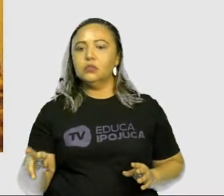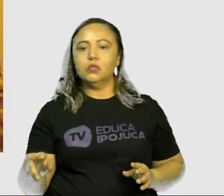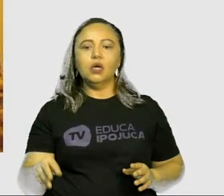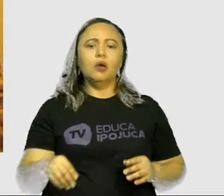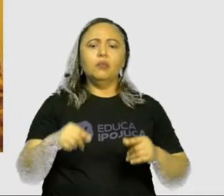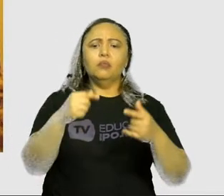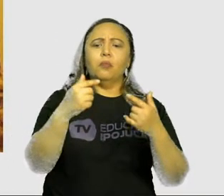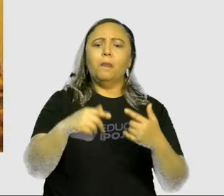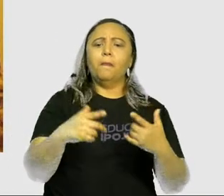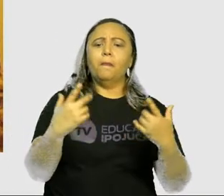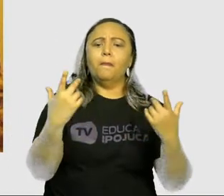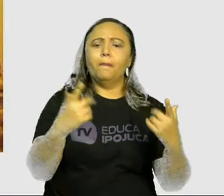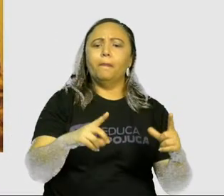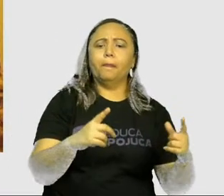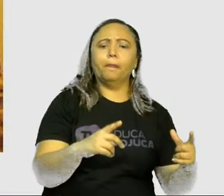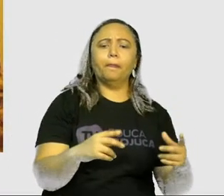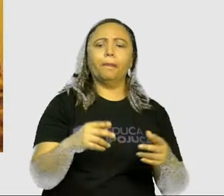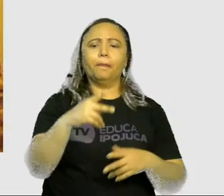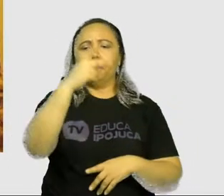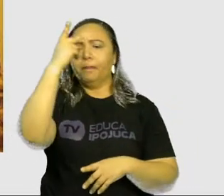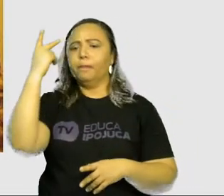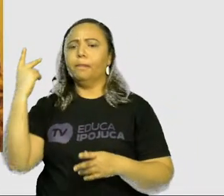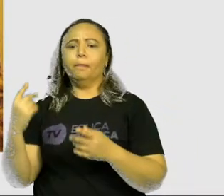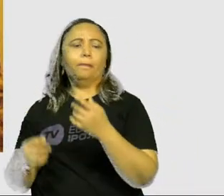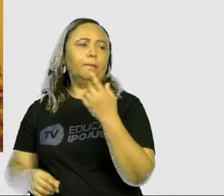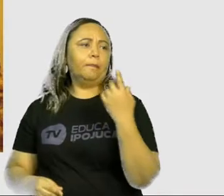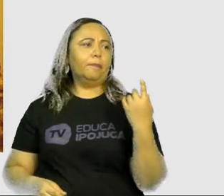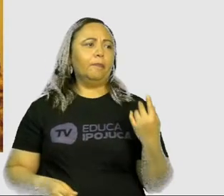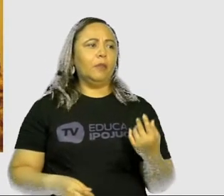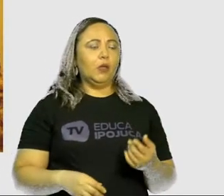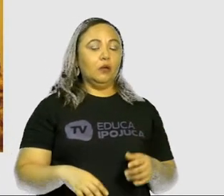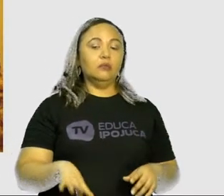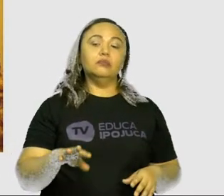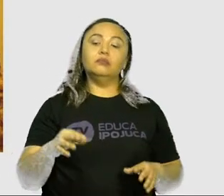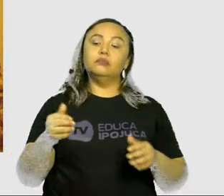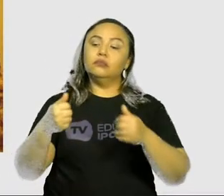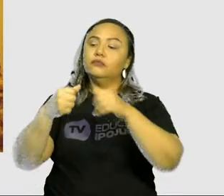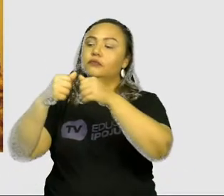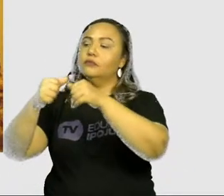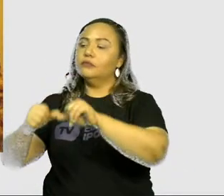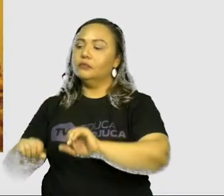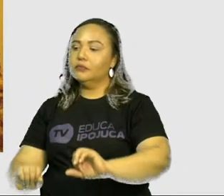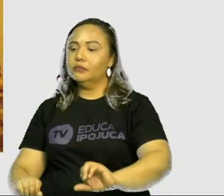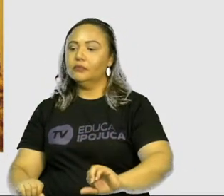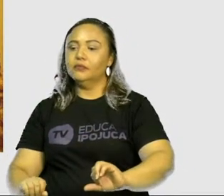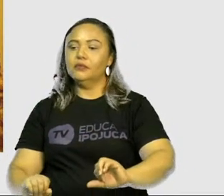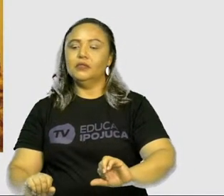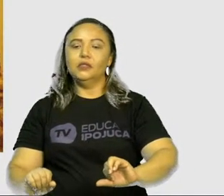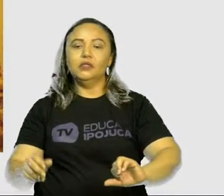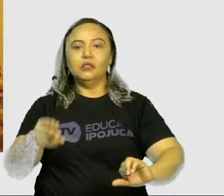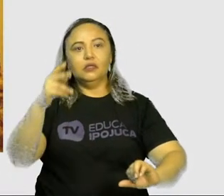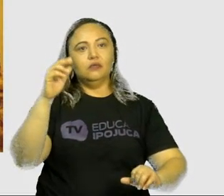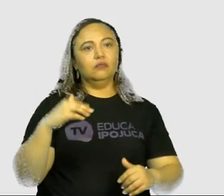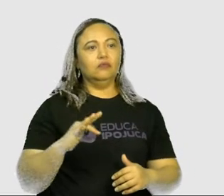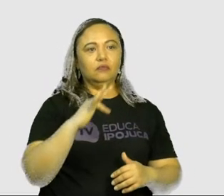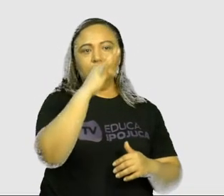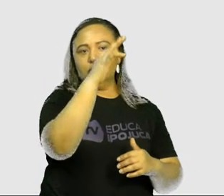parede, nas cavernas, em pedaços de fragmentos para que deixasse futuramente as pessoas saberem.